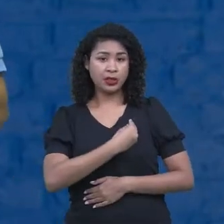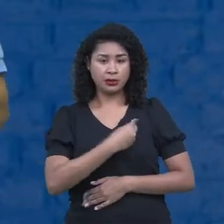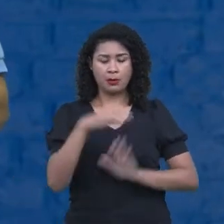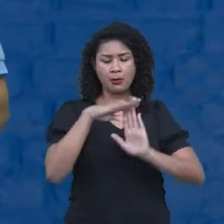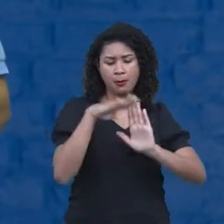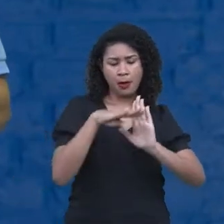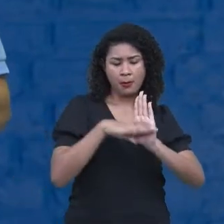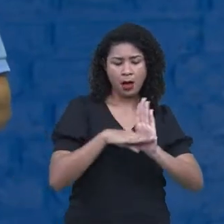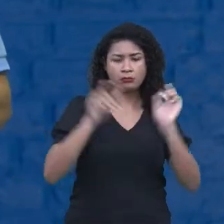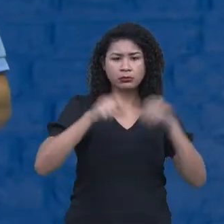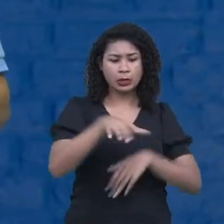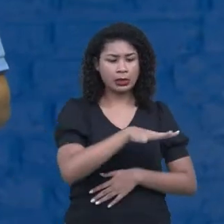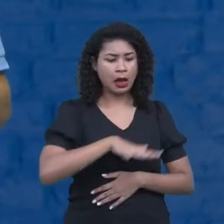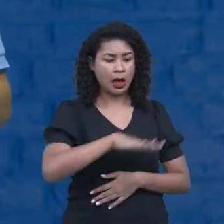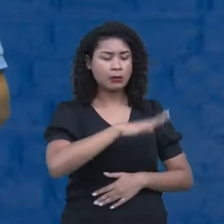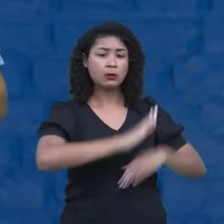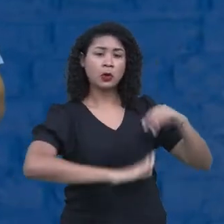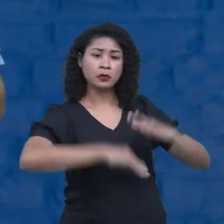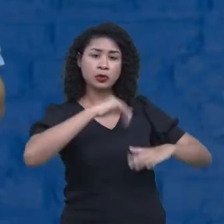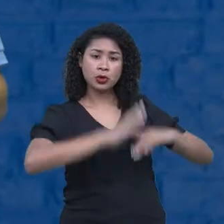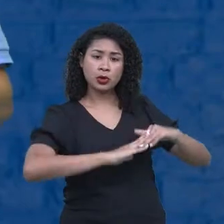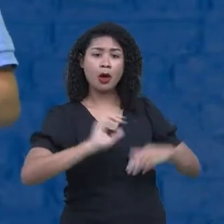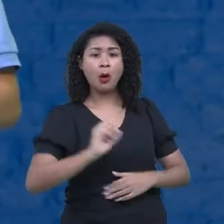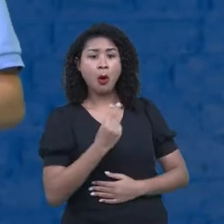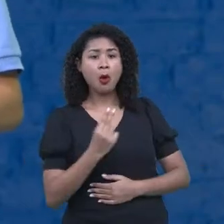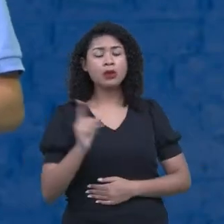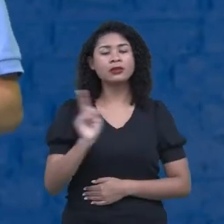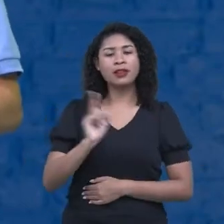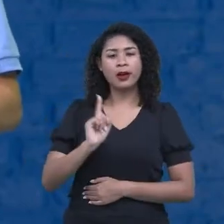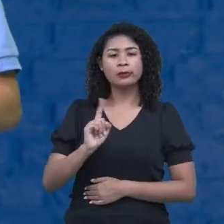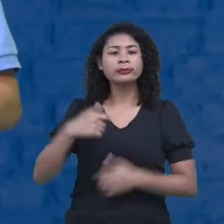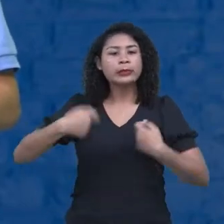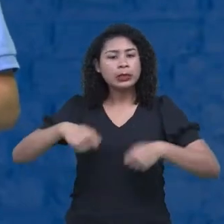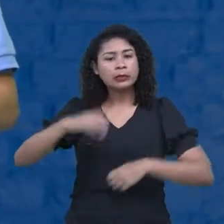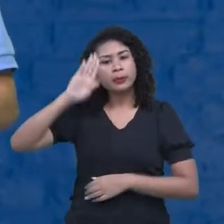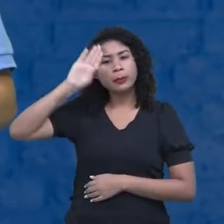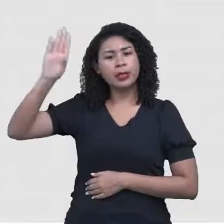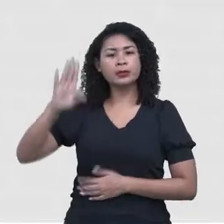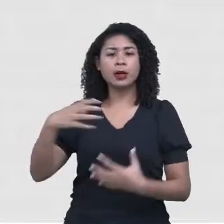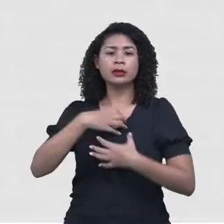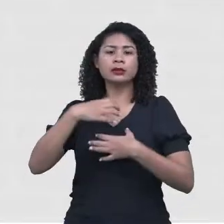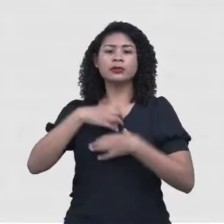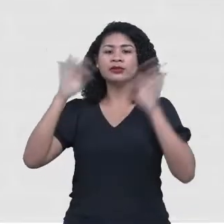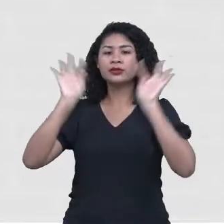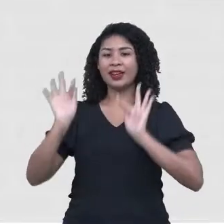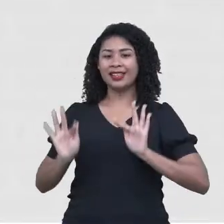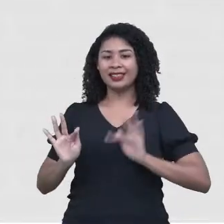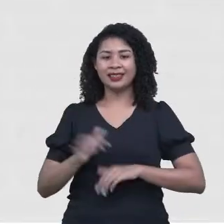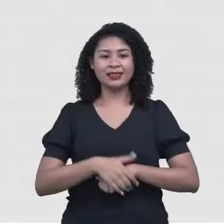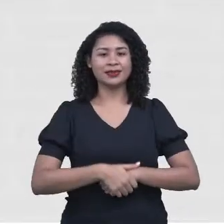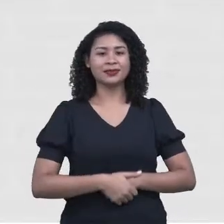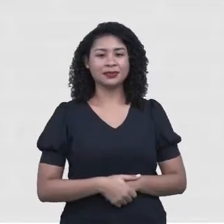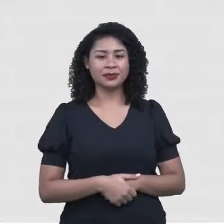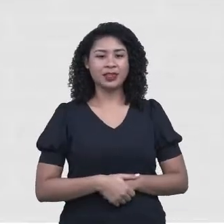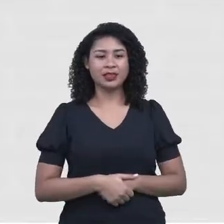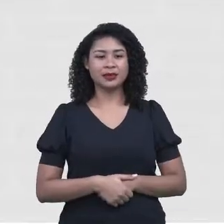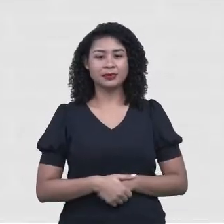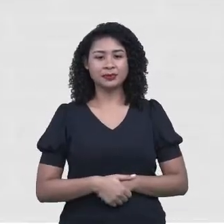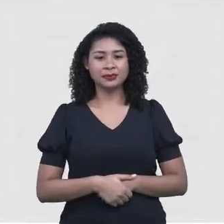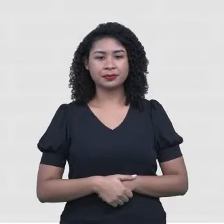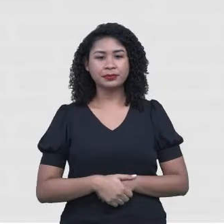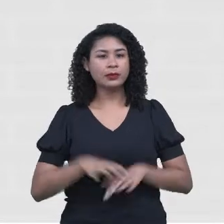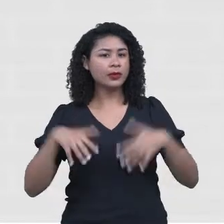me sinta feliz também, certo? E aí, vamos ver nossos questionamentos? Vamos lá? Então, diz assim, você